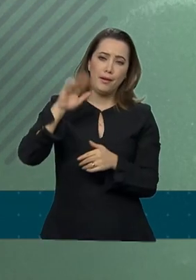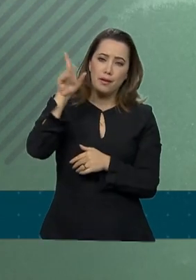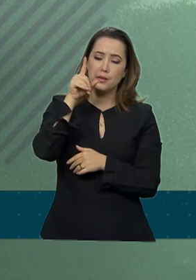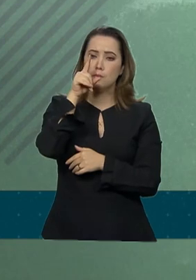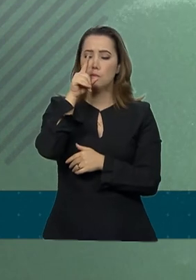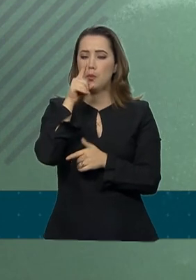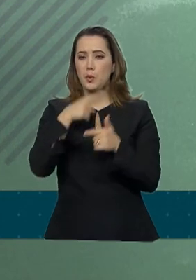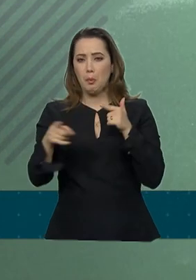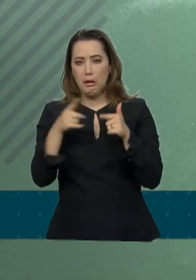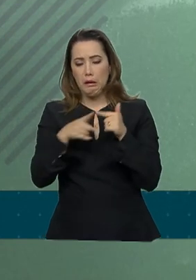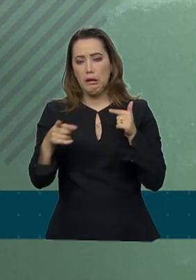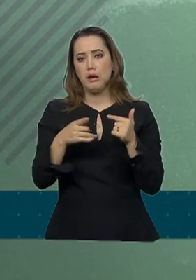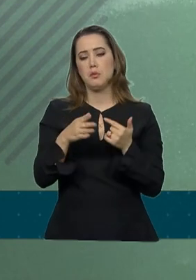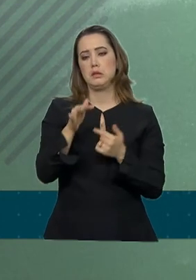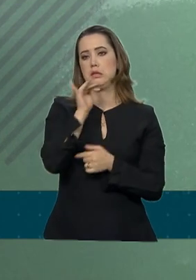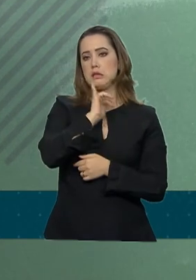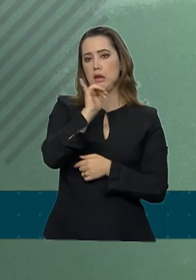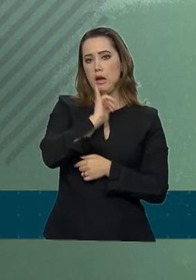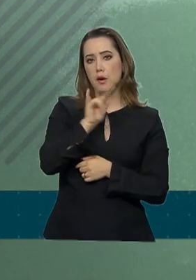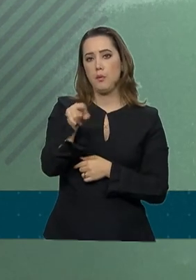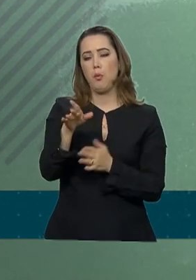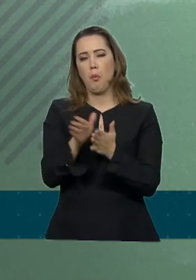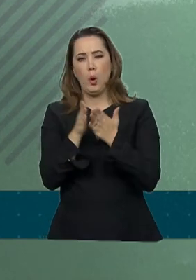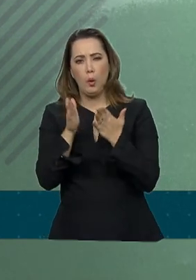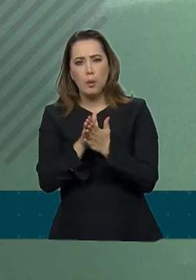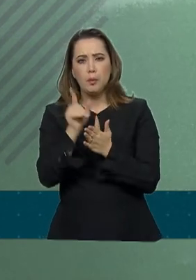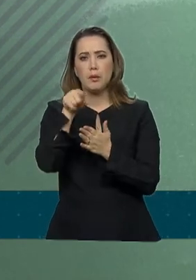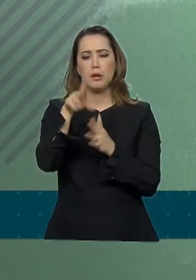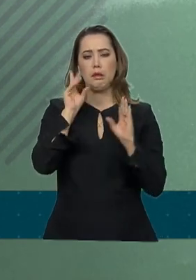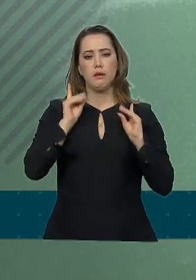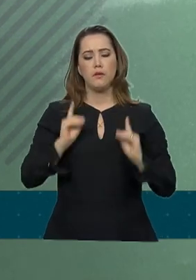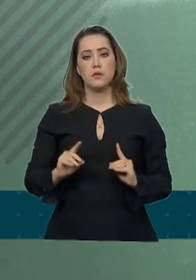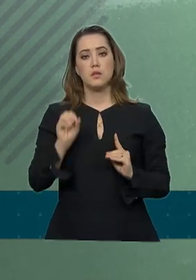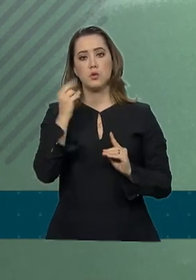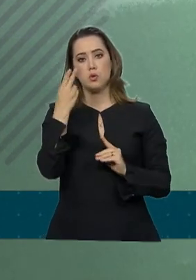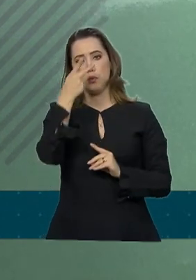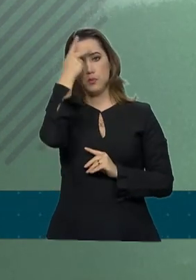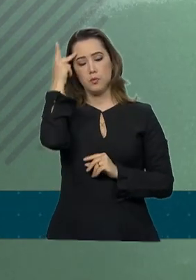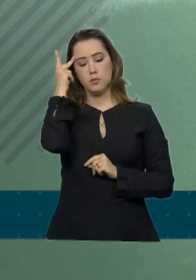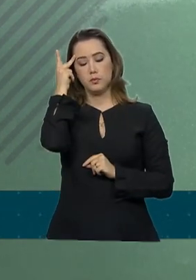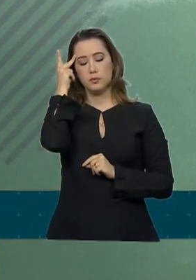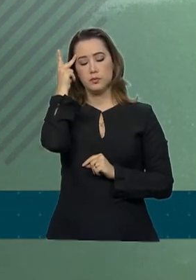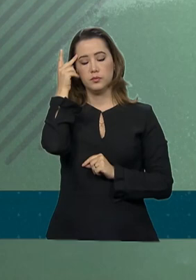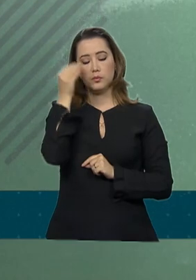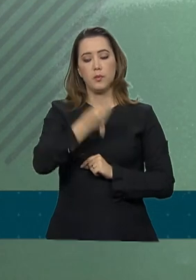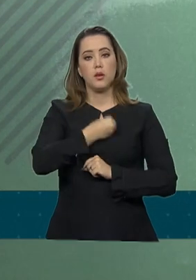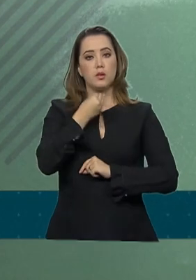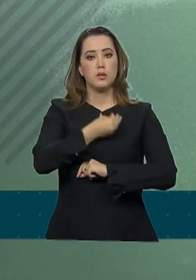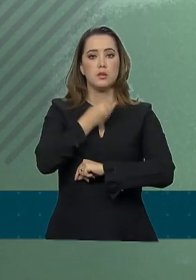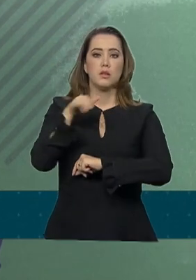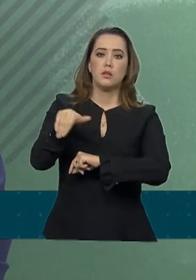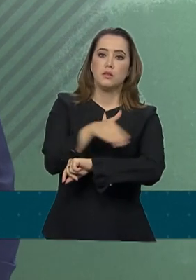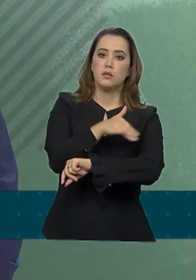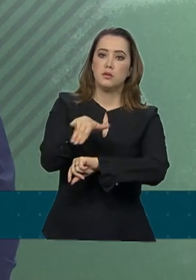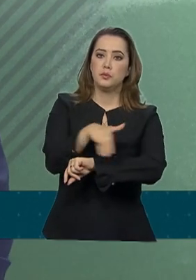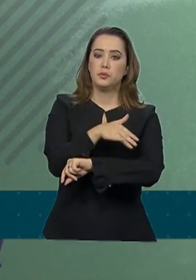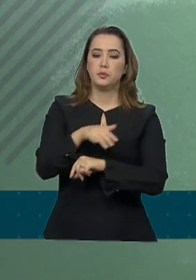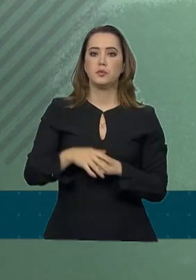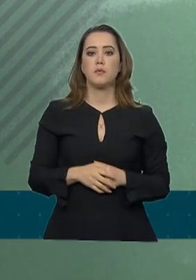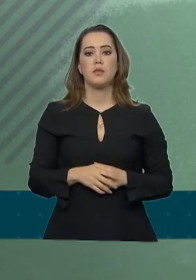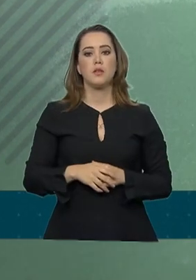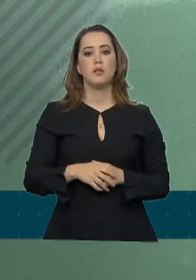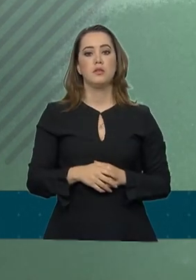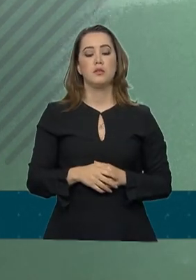como pessoas de baixa renda, com deficiência e moradores de rua. Às 16h,